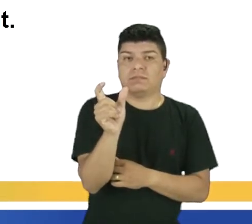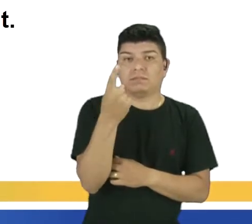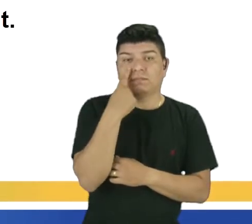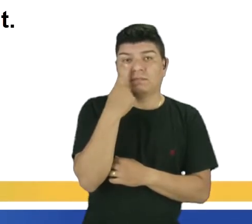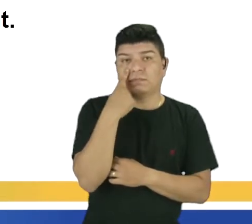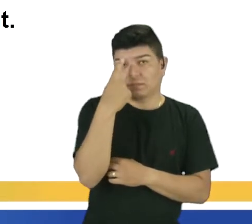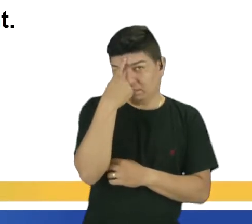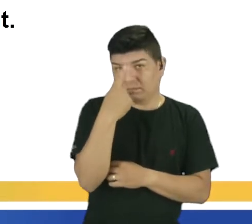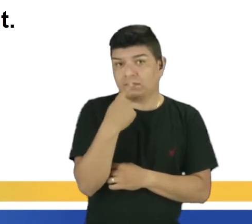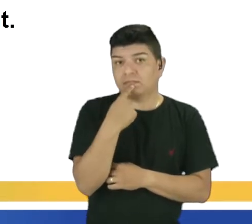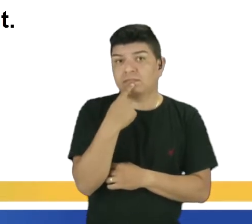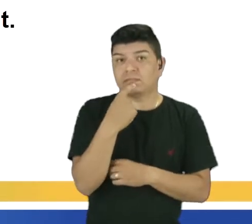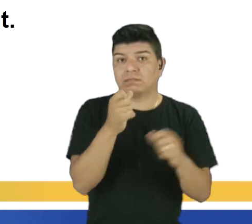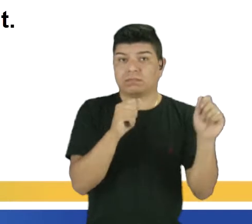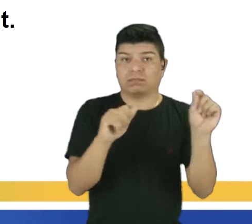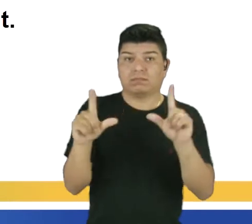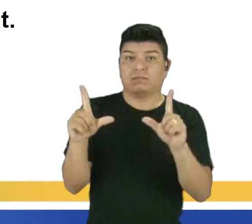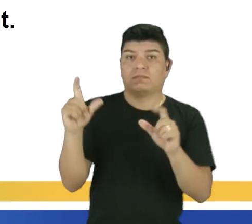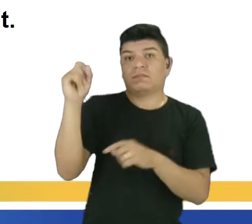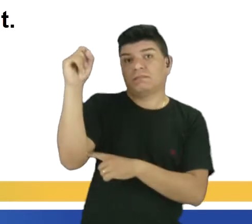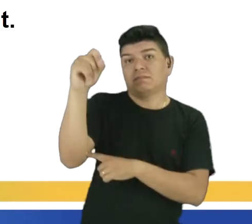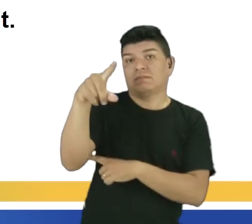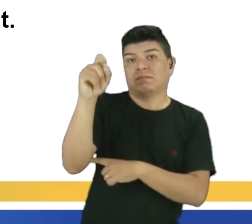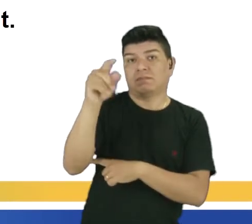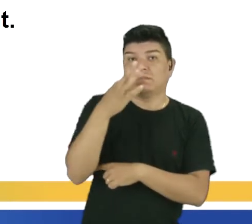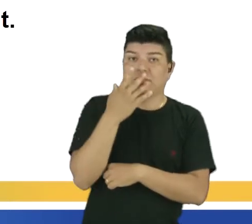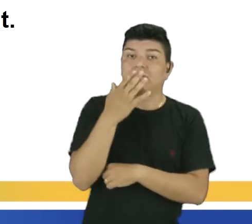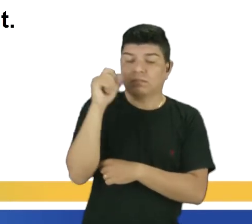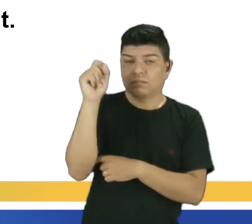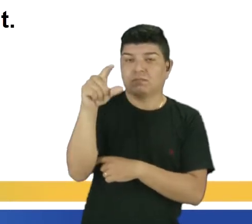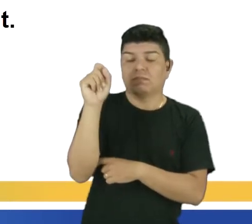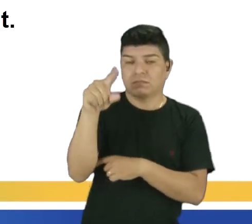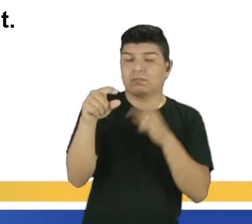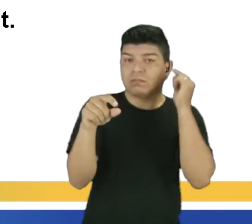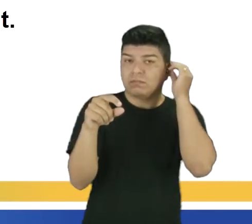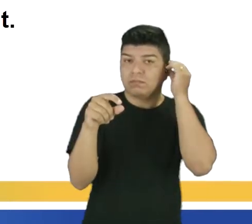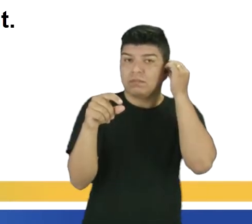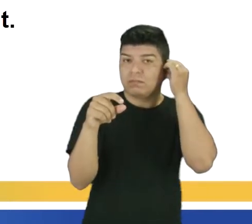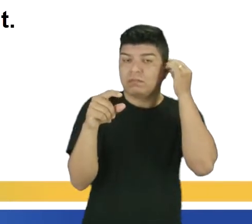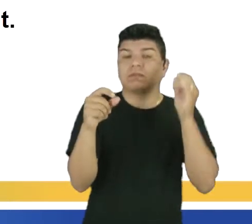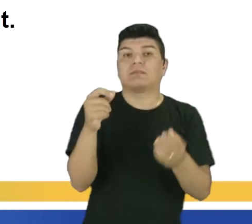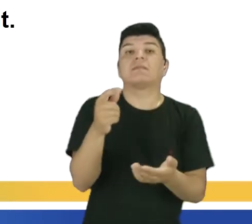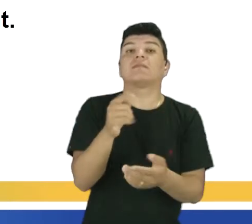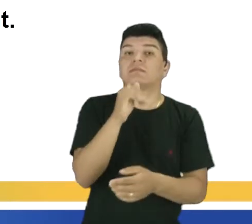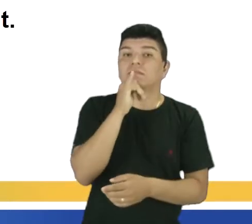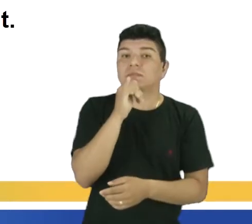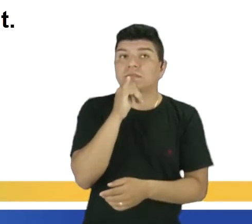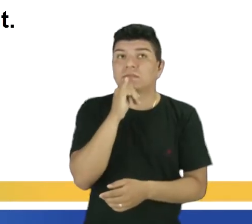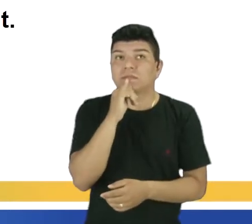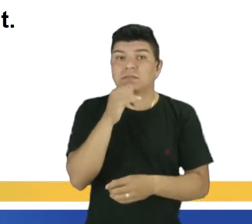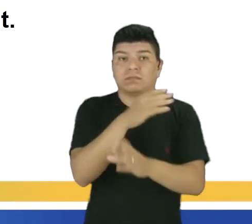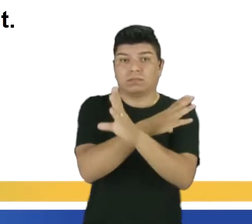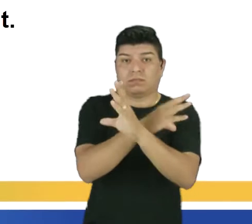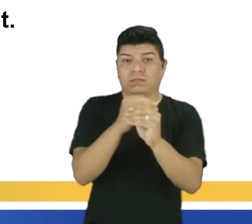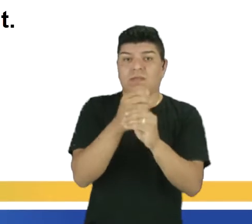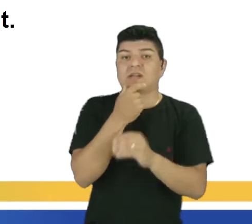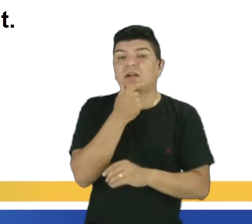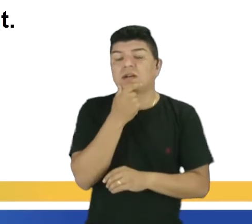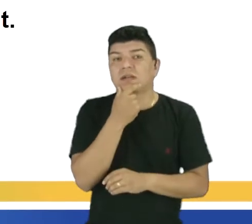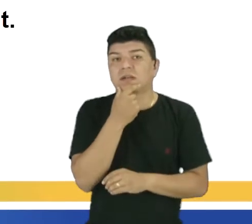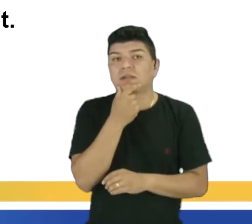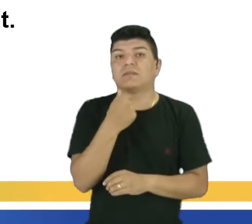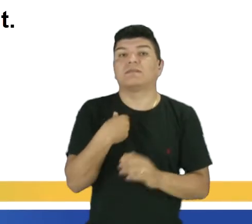como você está observando aí na tela, em azul, né, essa é um tipo de conjunção correlativa em inglês, que